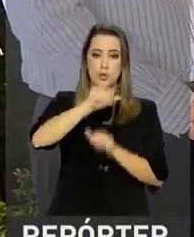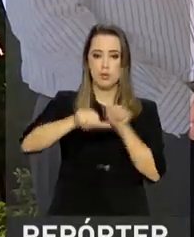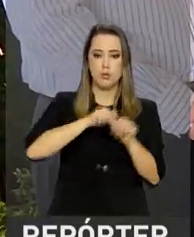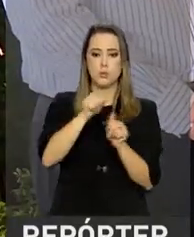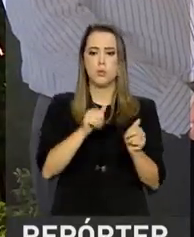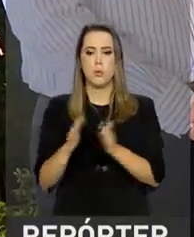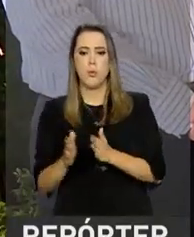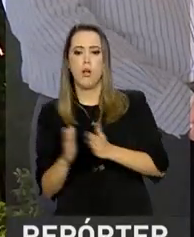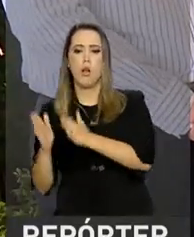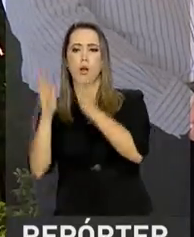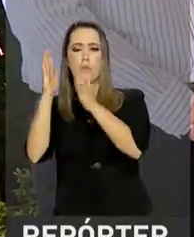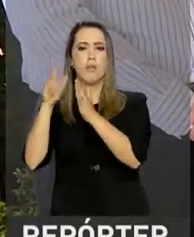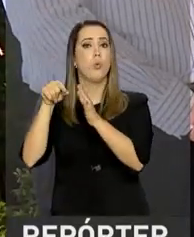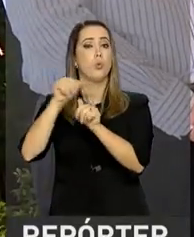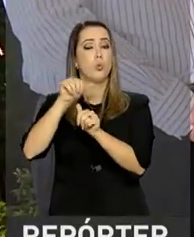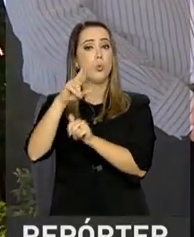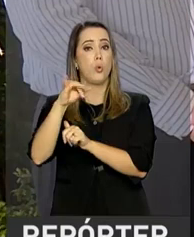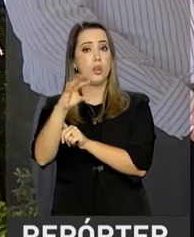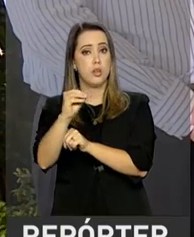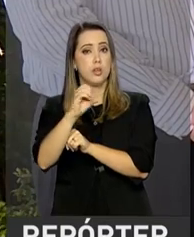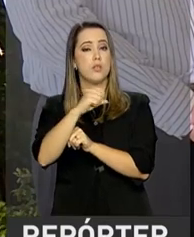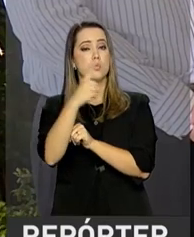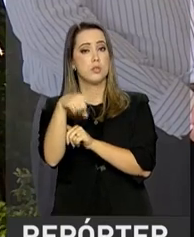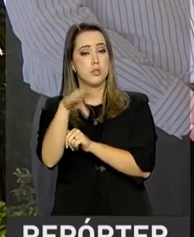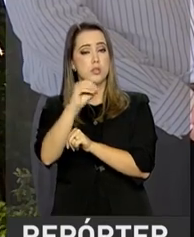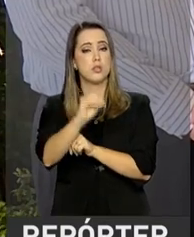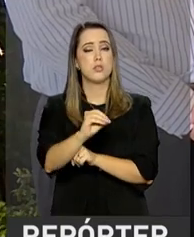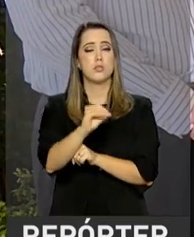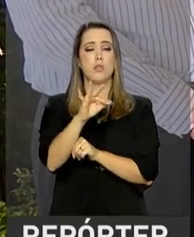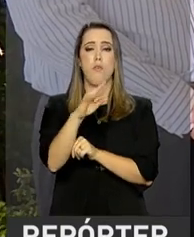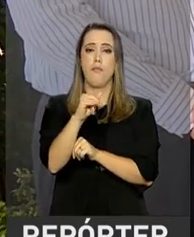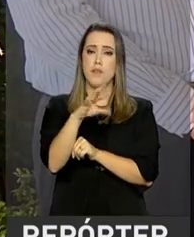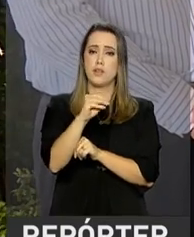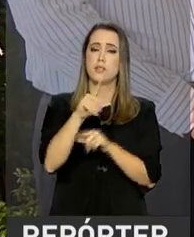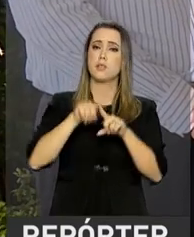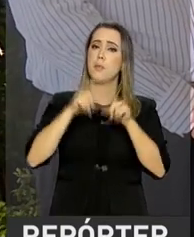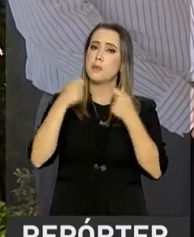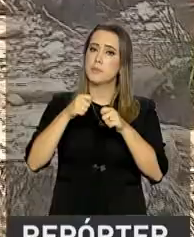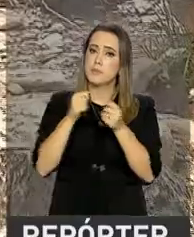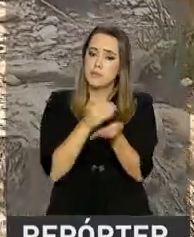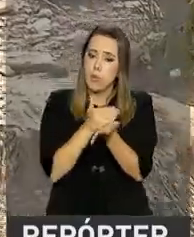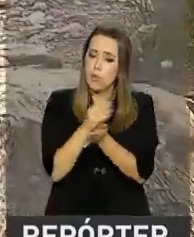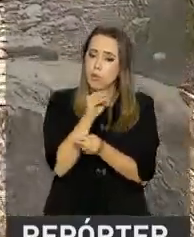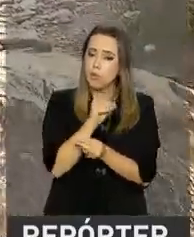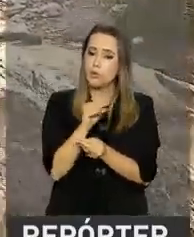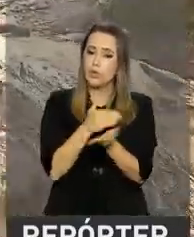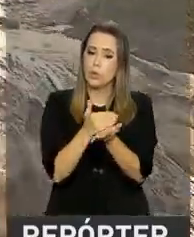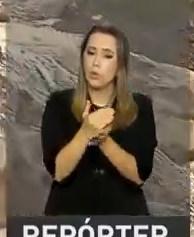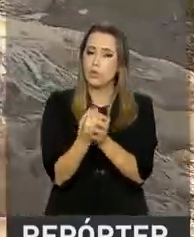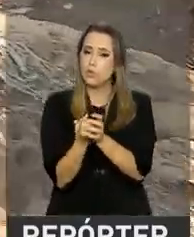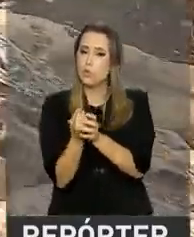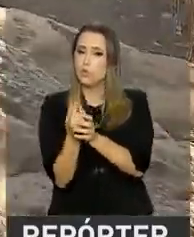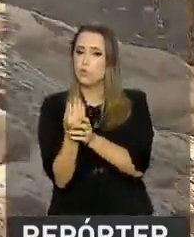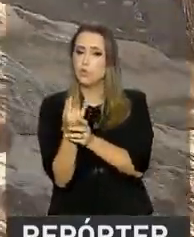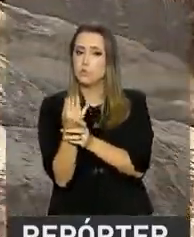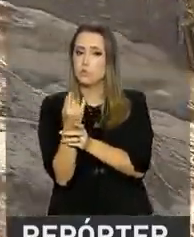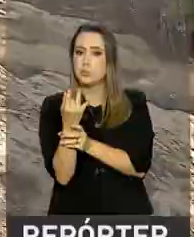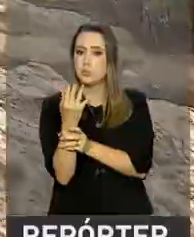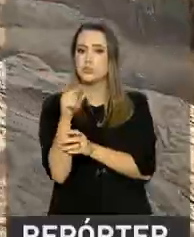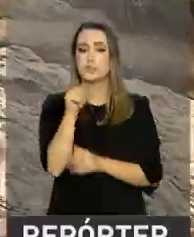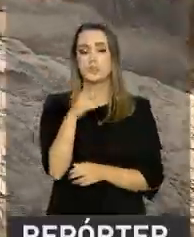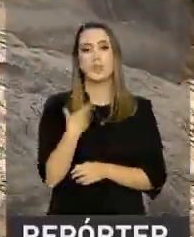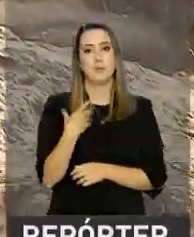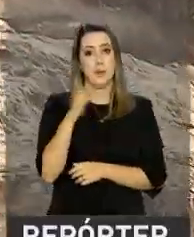São Francisco, mas evidentemente é preciso alimentar o Rio São Francisco. E este é o primeiro momento. Para quem mora aqui, pertinho deste